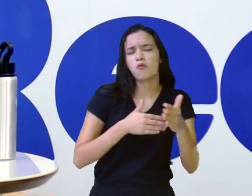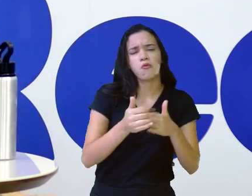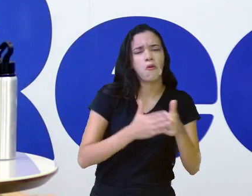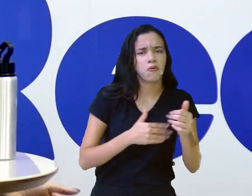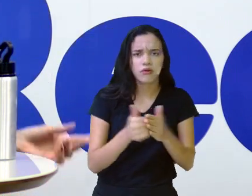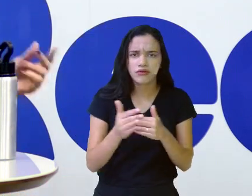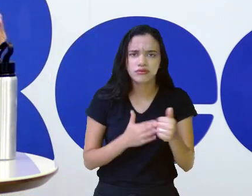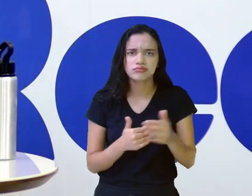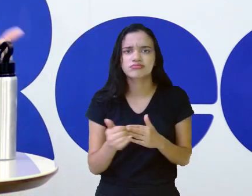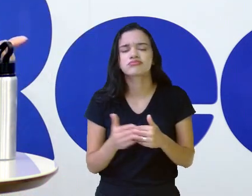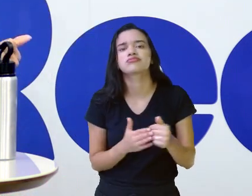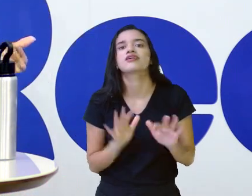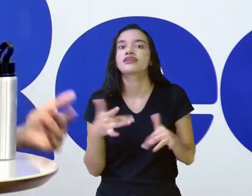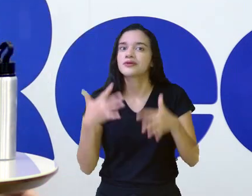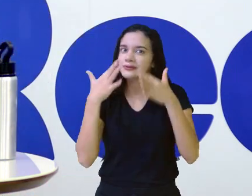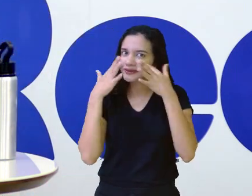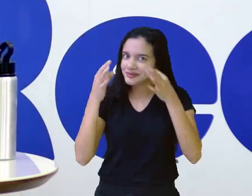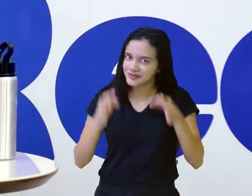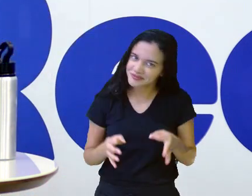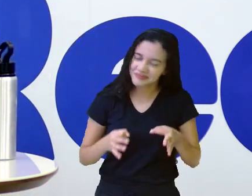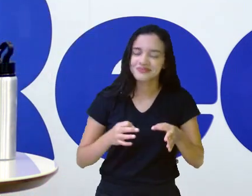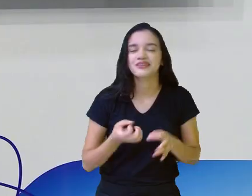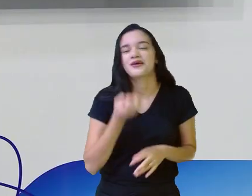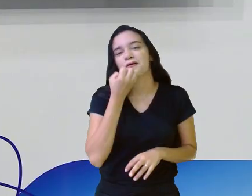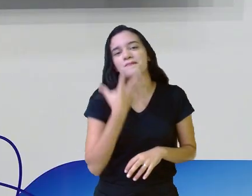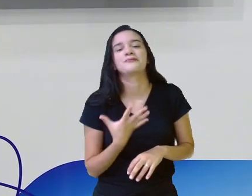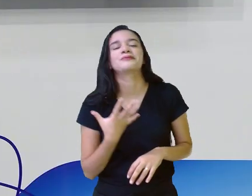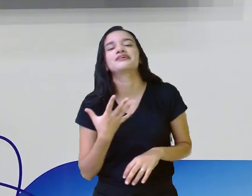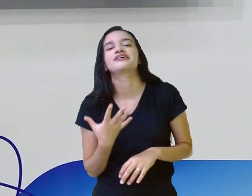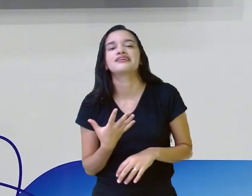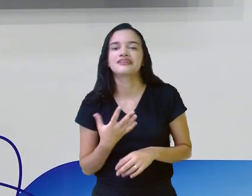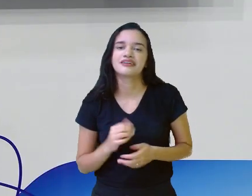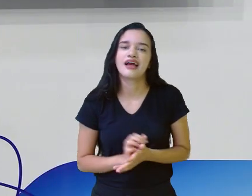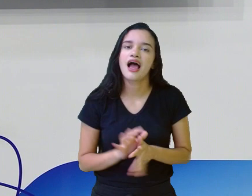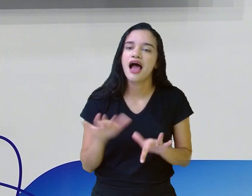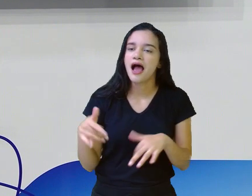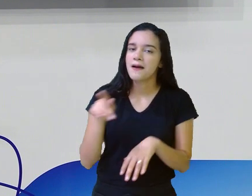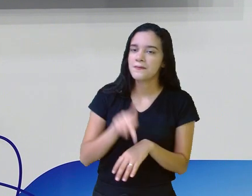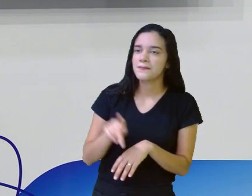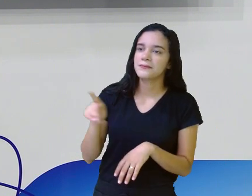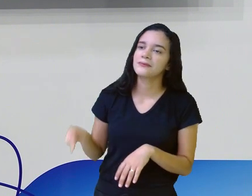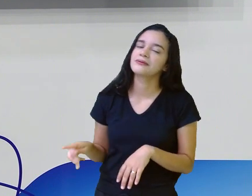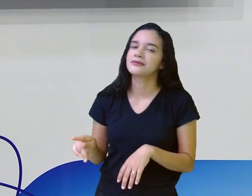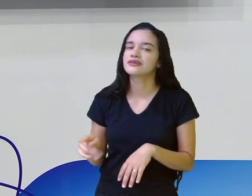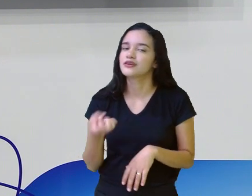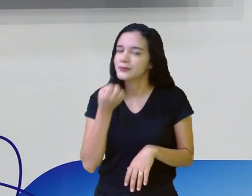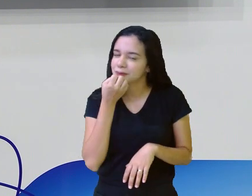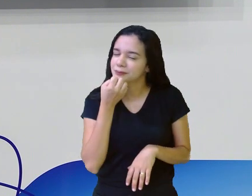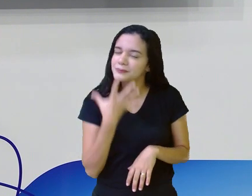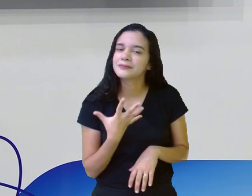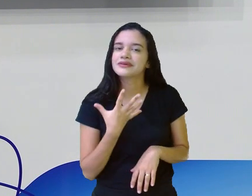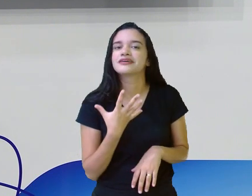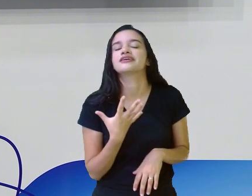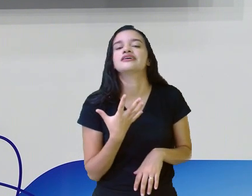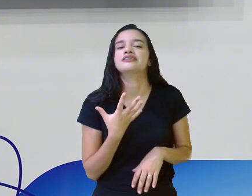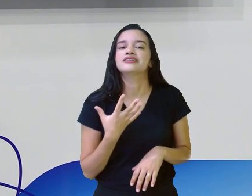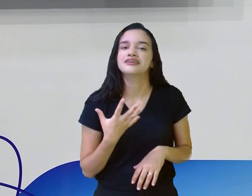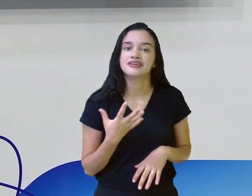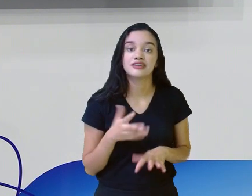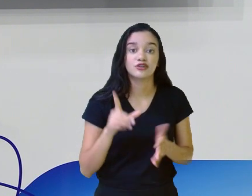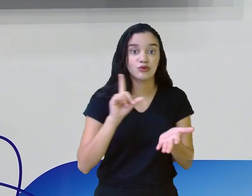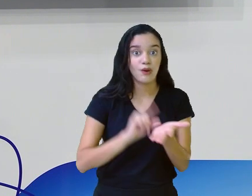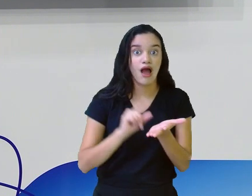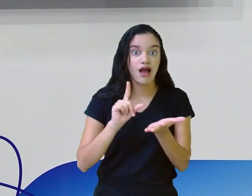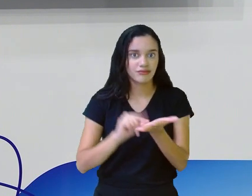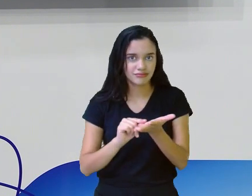serve. Então, se liga aí. Muito bem. Aí, a professora Márcia colocou muito bem a colocação aí do